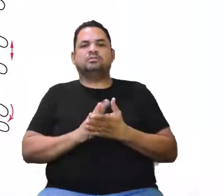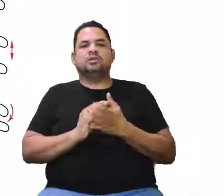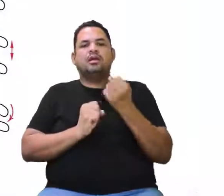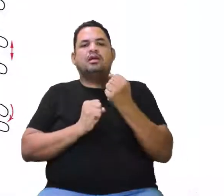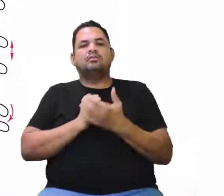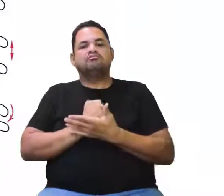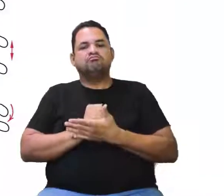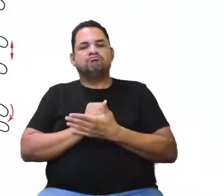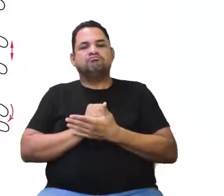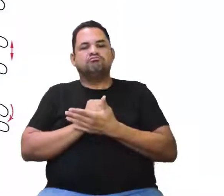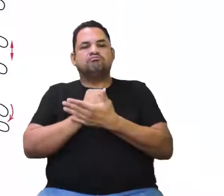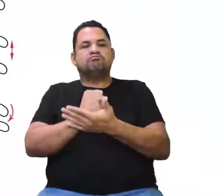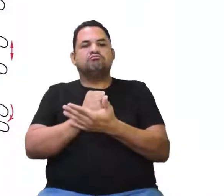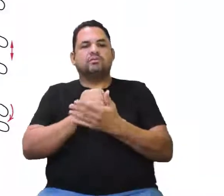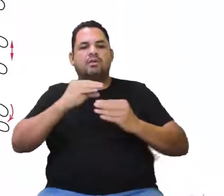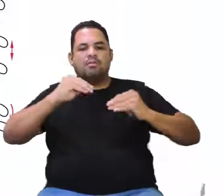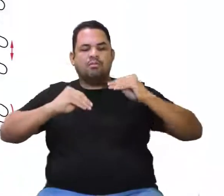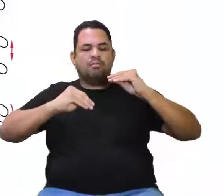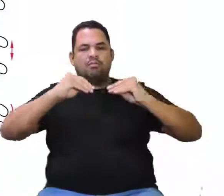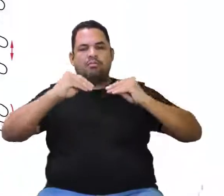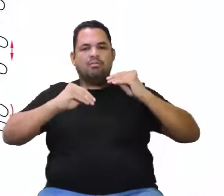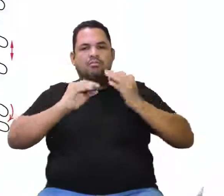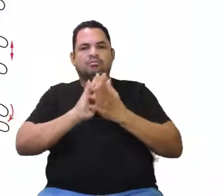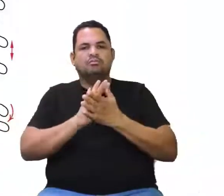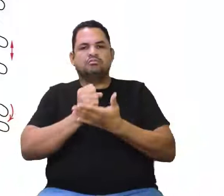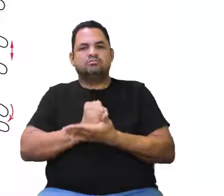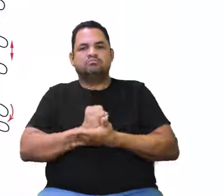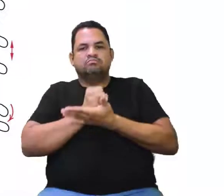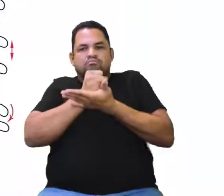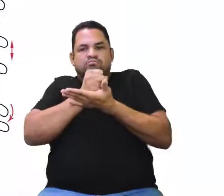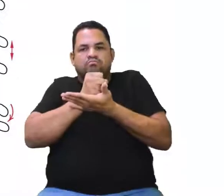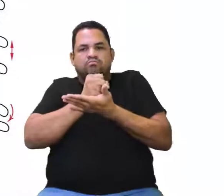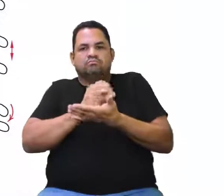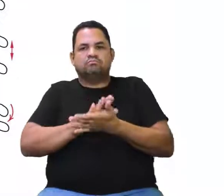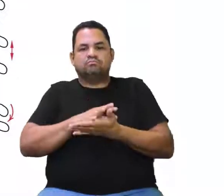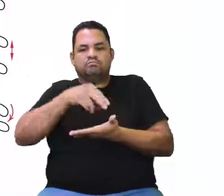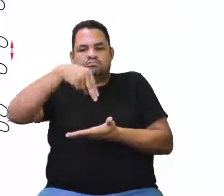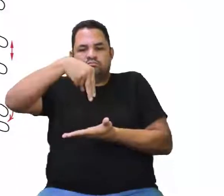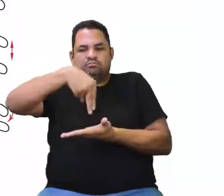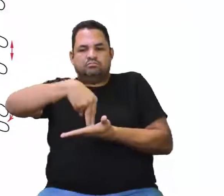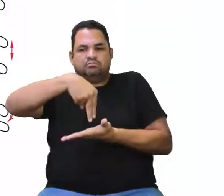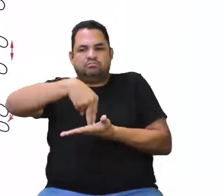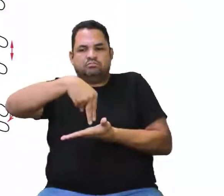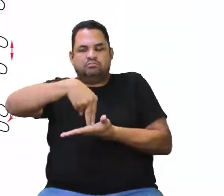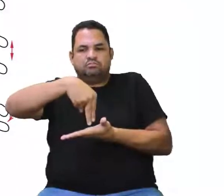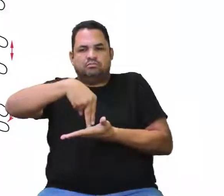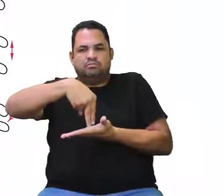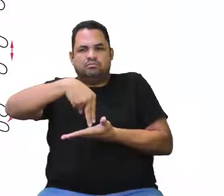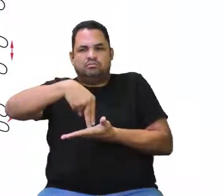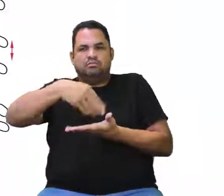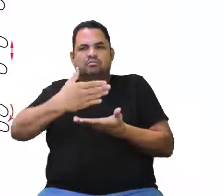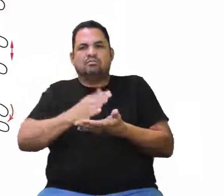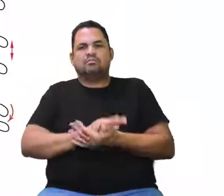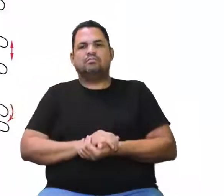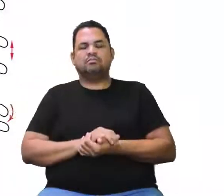ajudar ali na flexibilidade e na sustentação da nossa posição, do